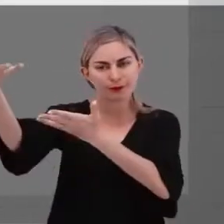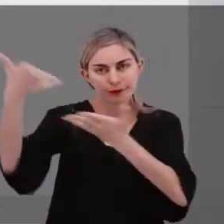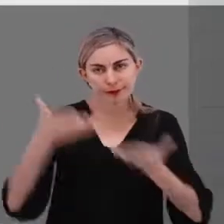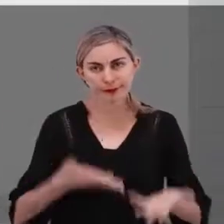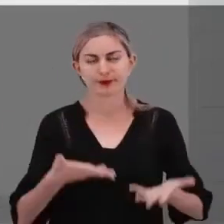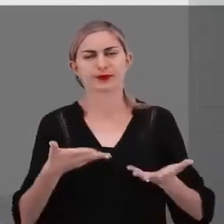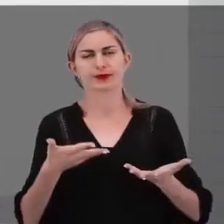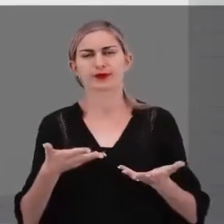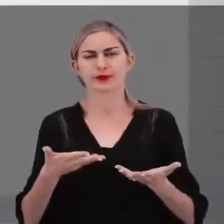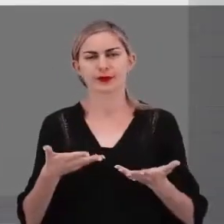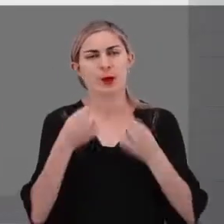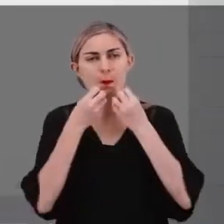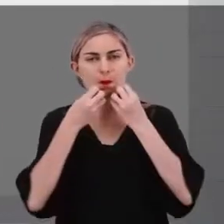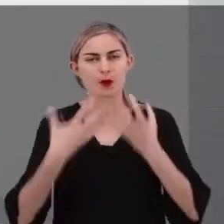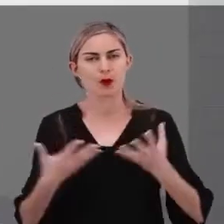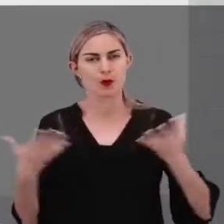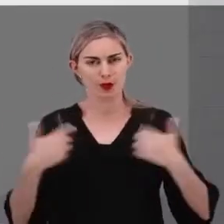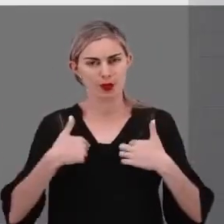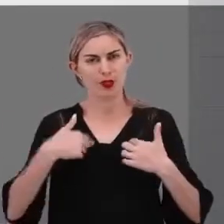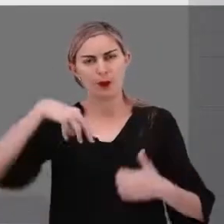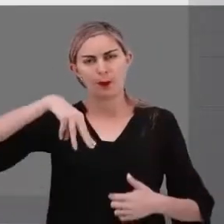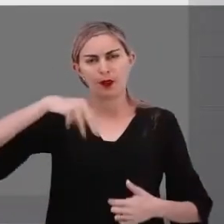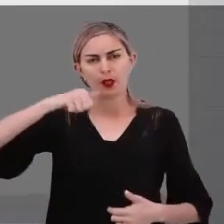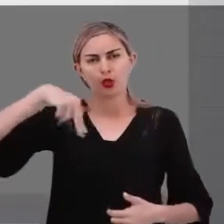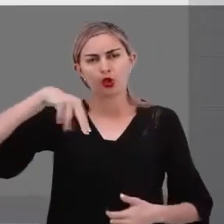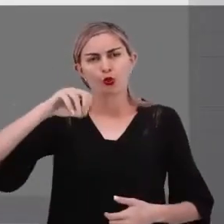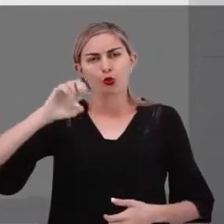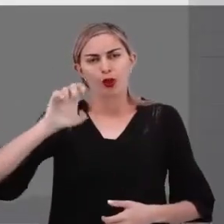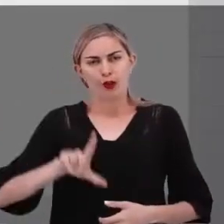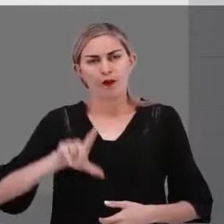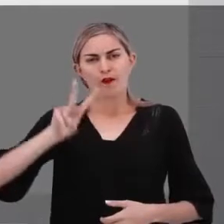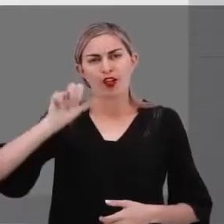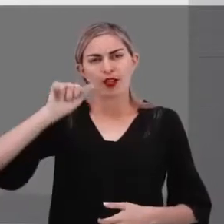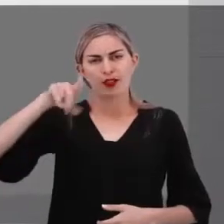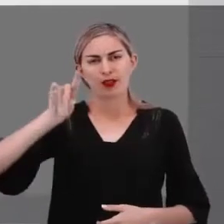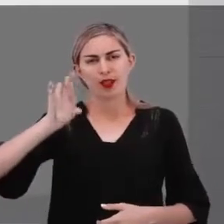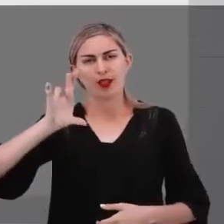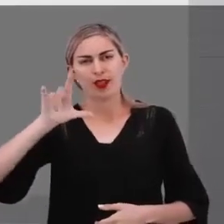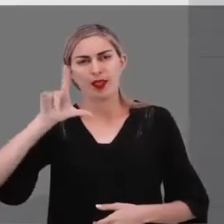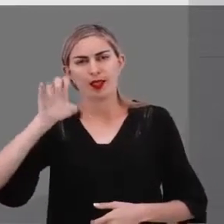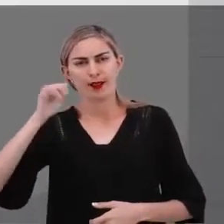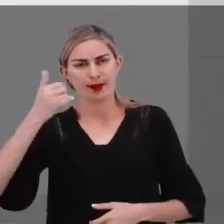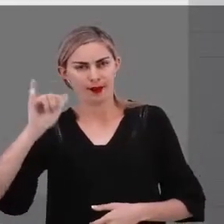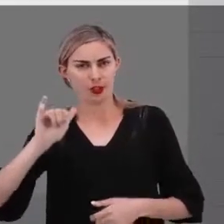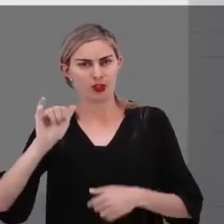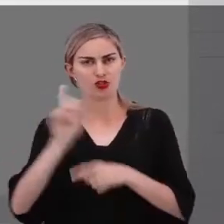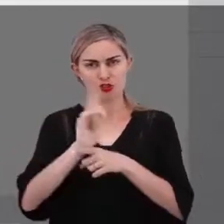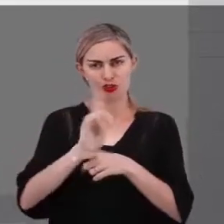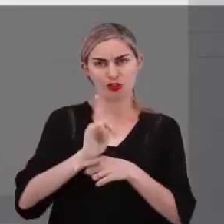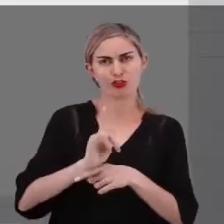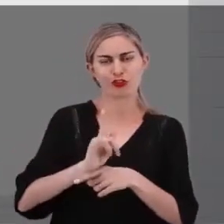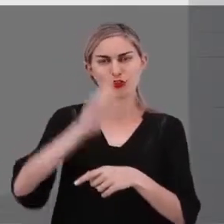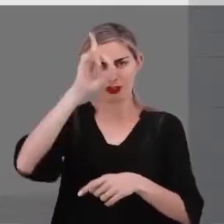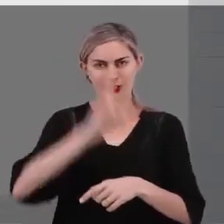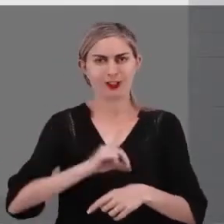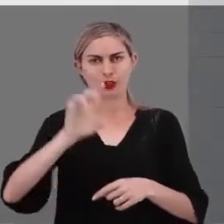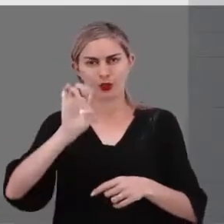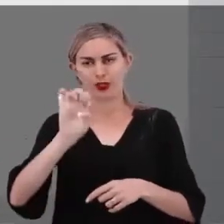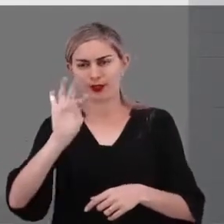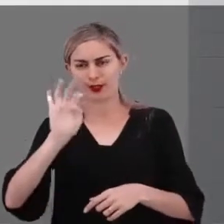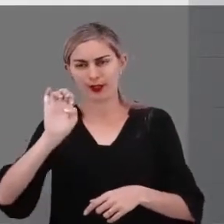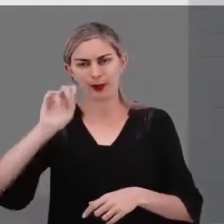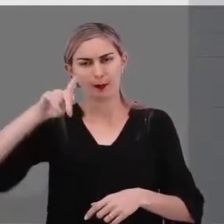-vindos. Bom, eu sou o Manuel Vanderlei, gestor da ETAPAC, que é a Escola Técnica Estadual Professor